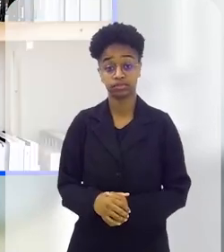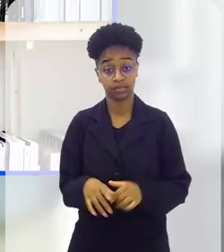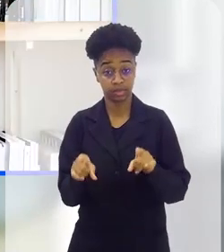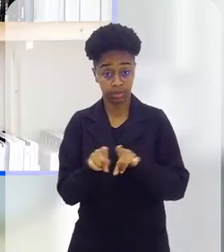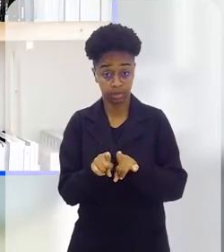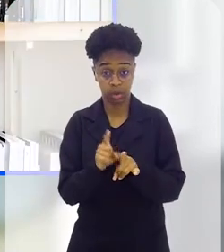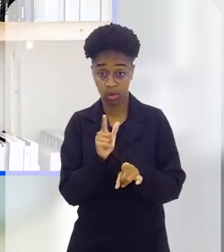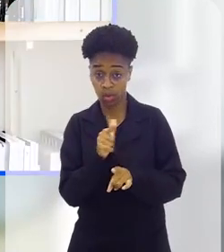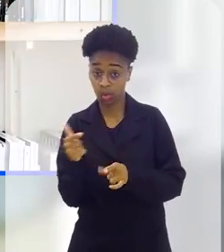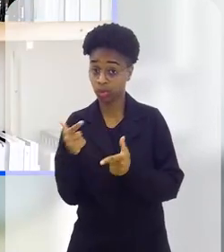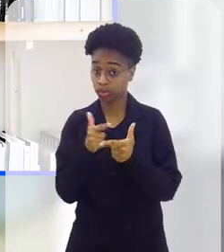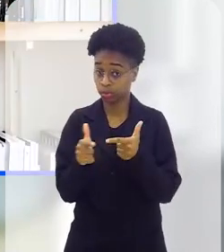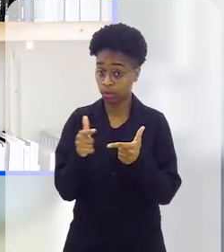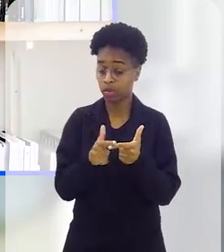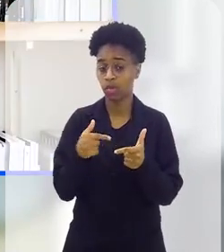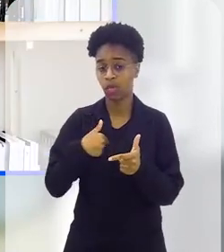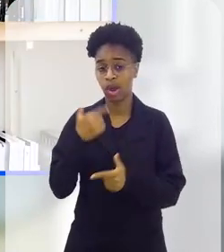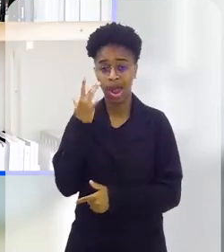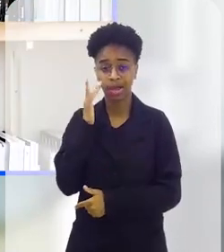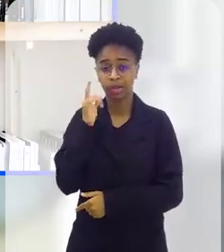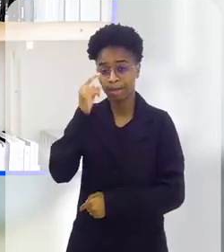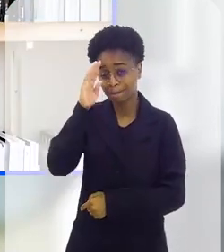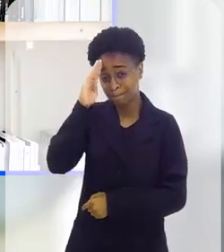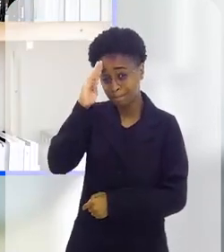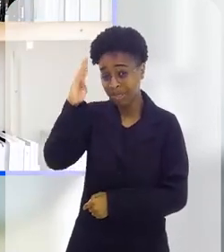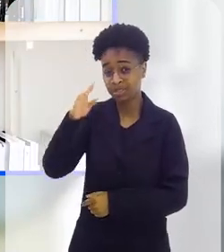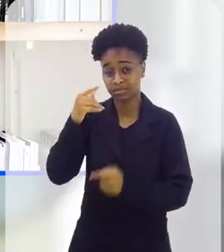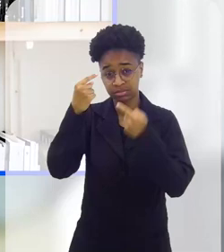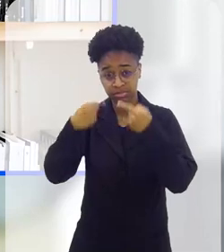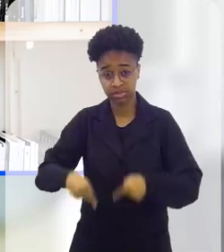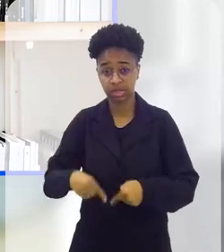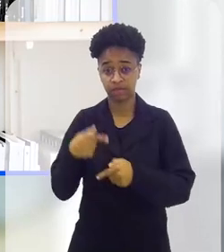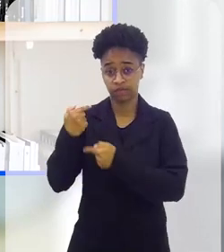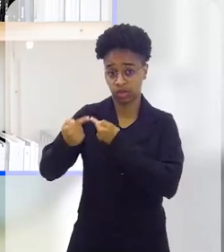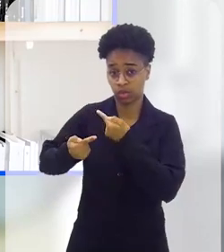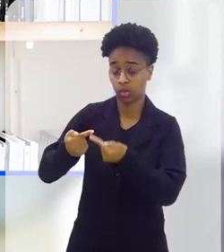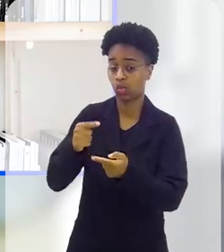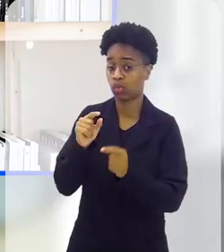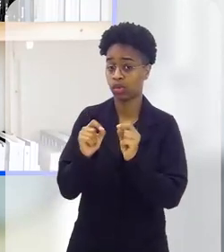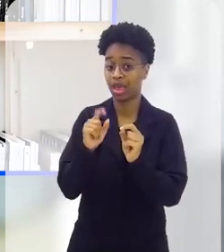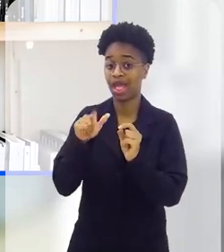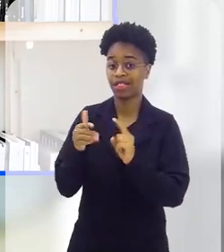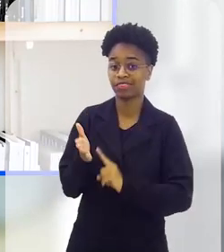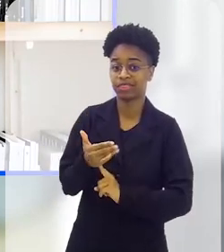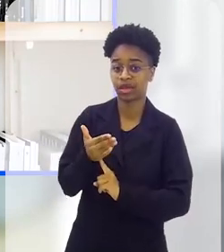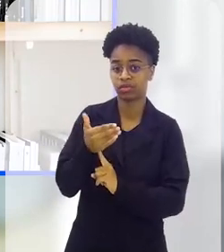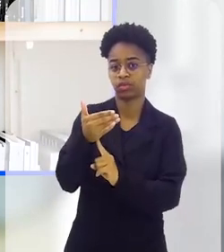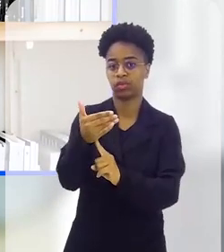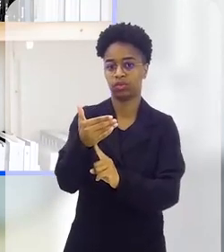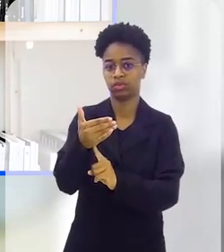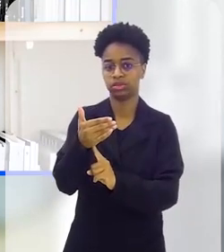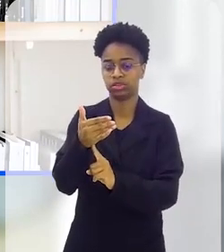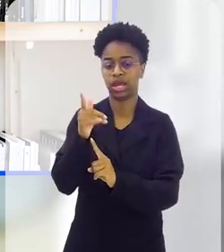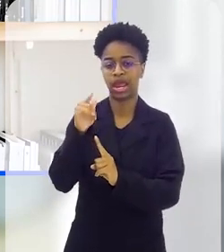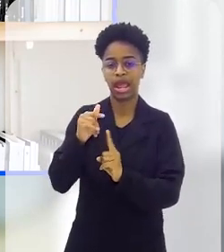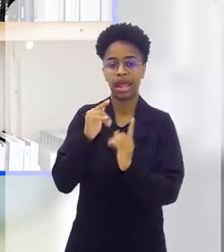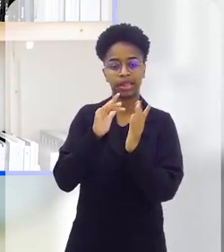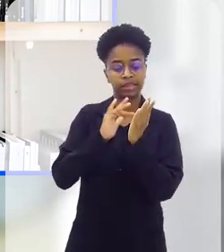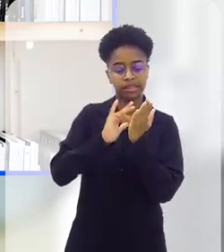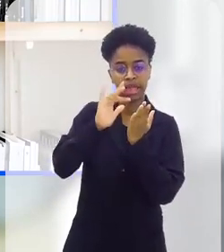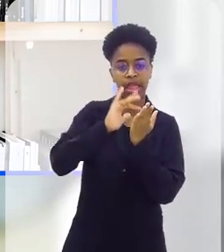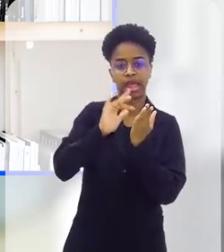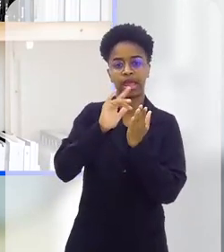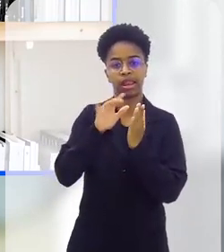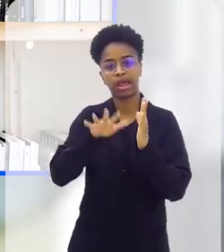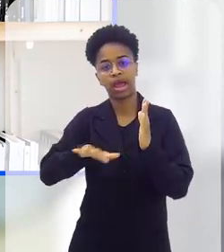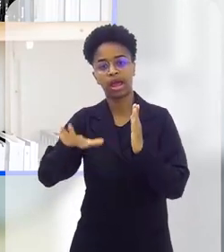E aí a gente também cai em outro problema, que acho que é um dos maiores desafios dessa geração, que é a tecnologia, a tela,